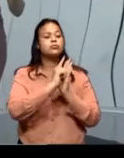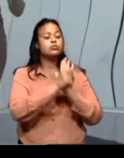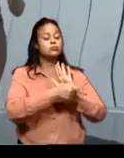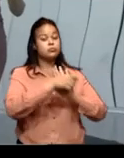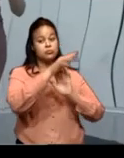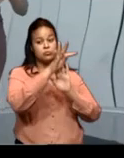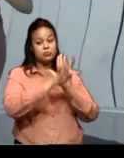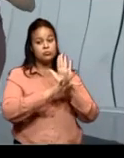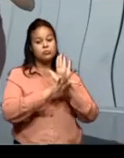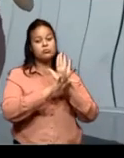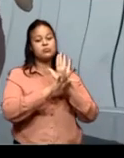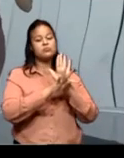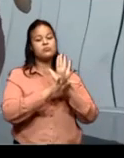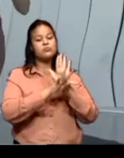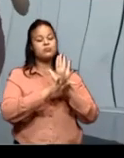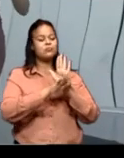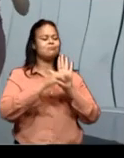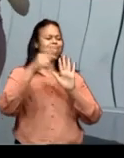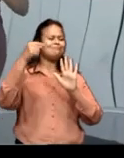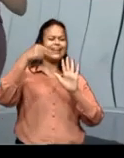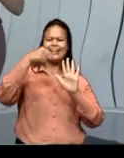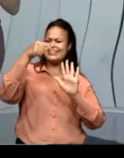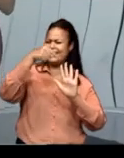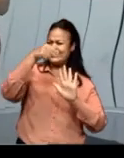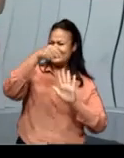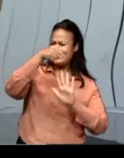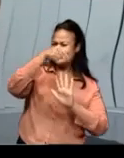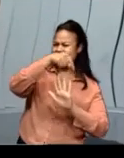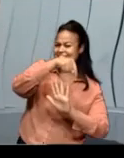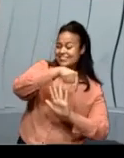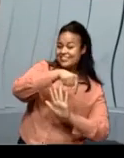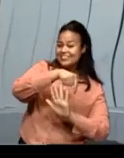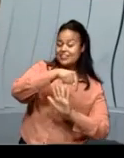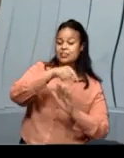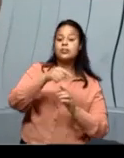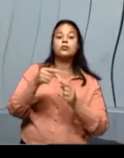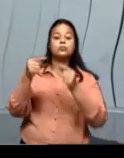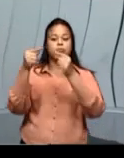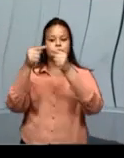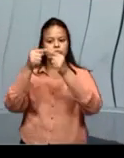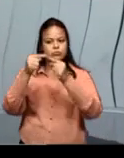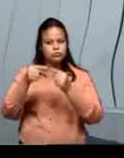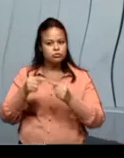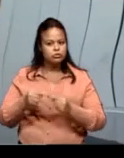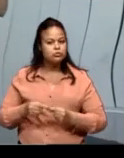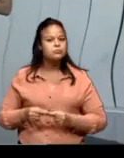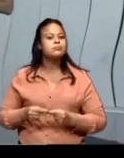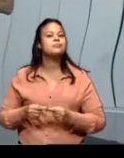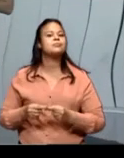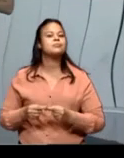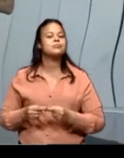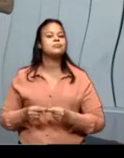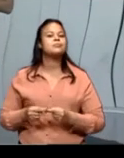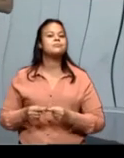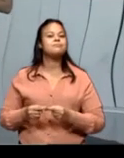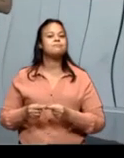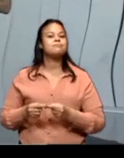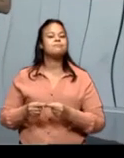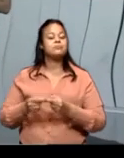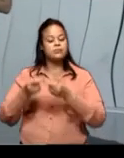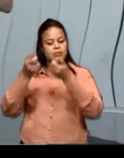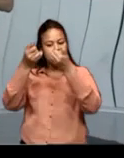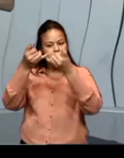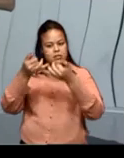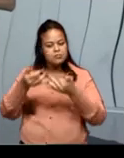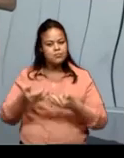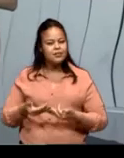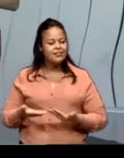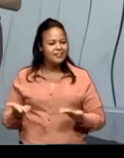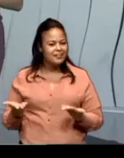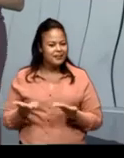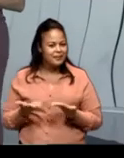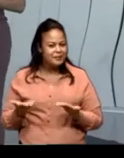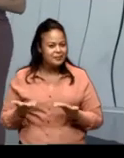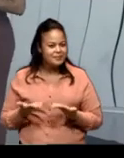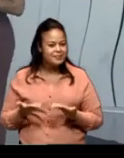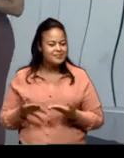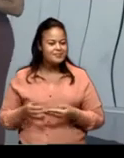textuais são inúmeros. Os tipos textuais são esses que nós acabamos de ver.